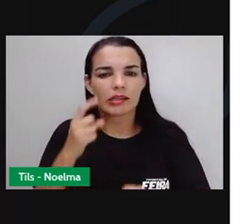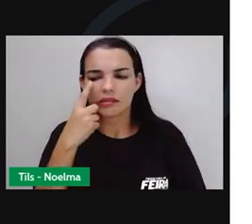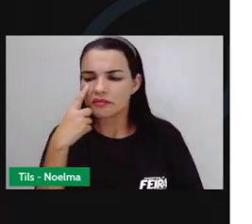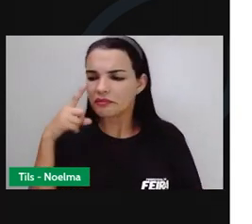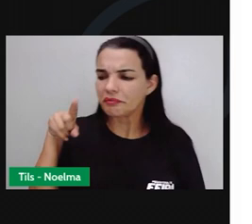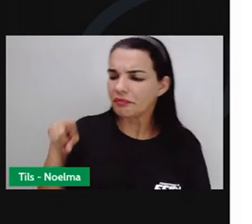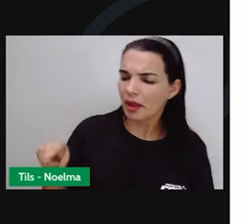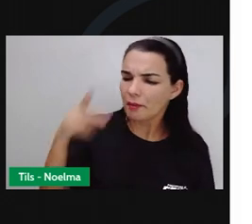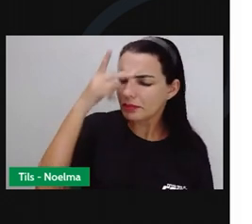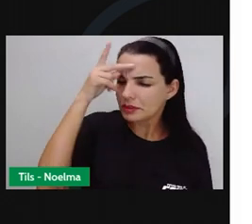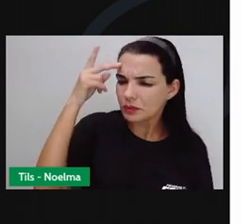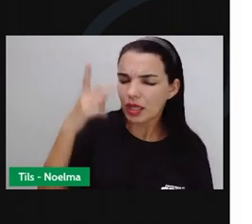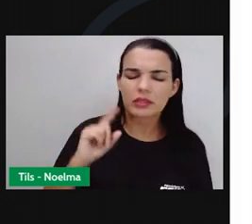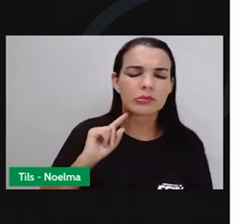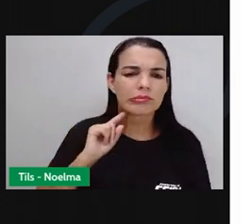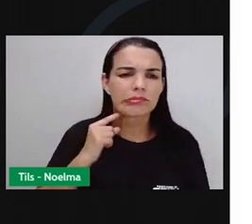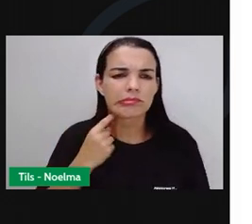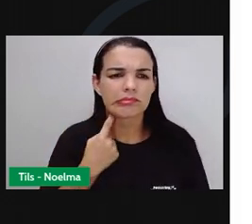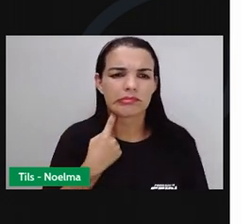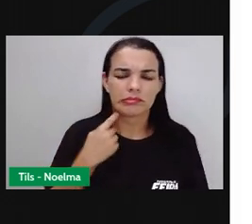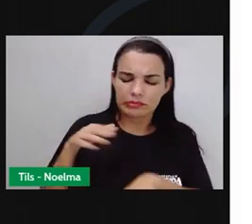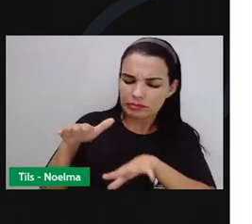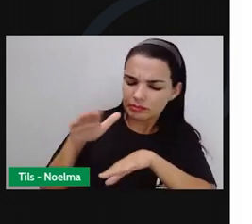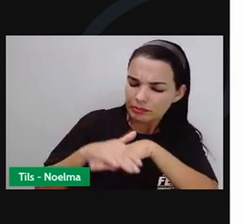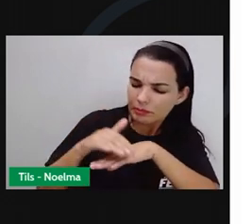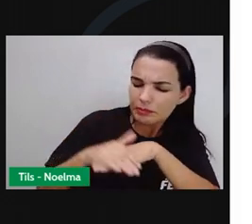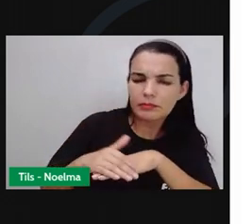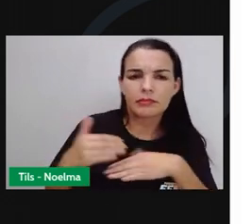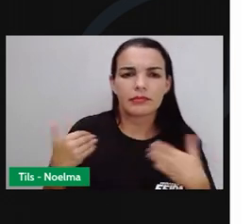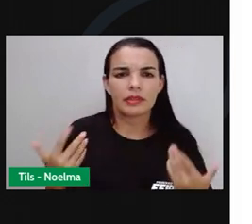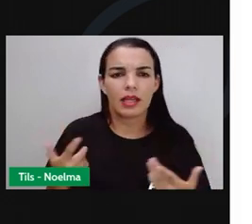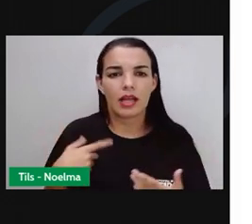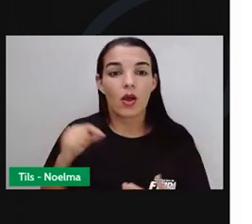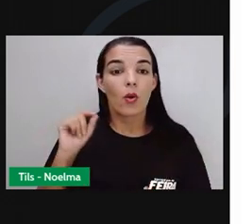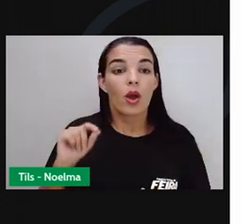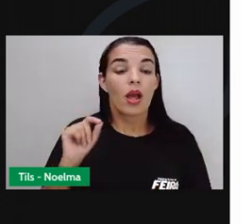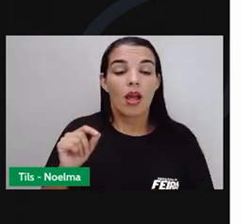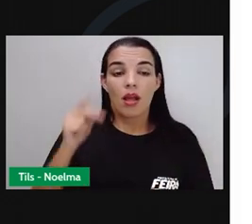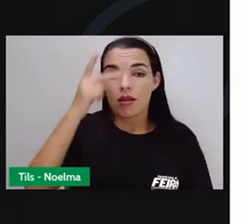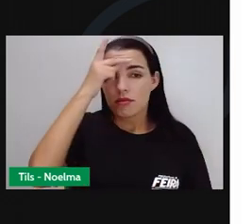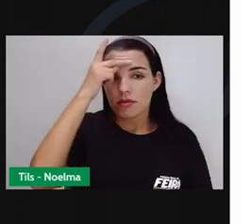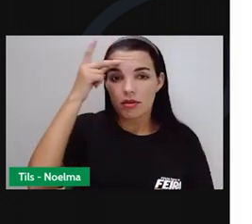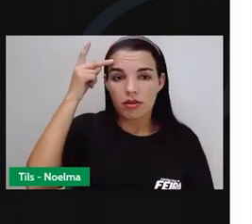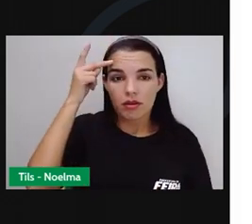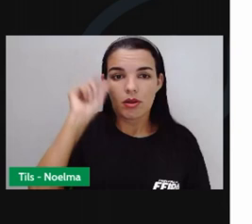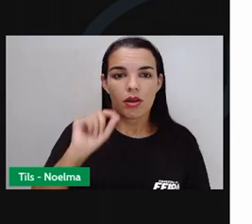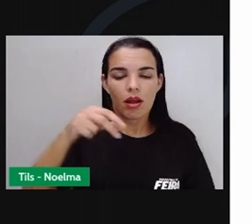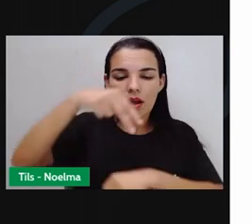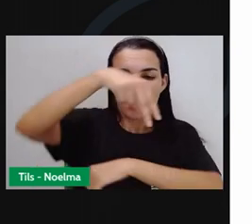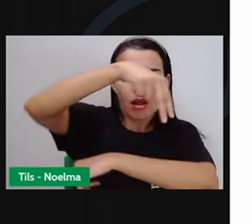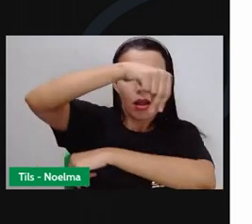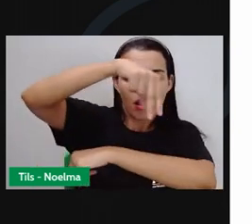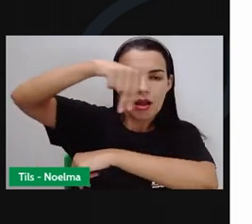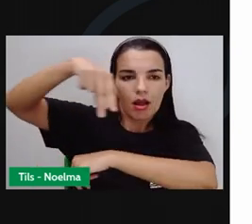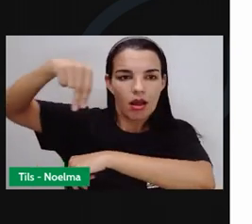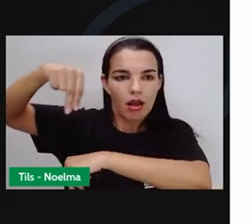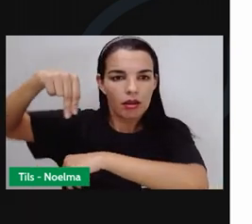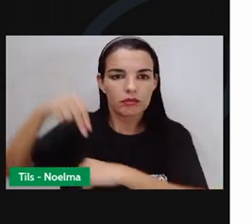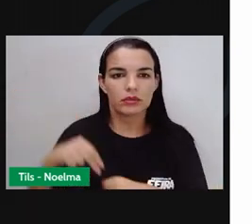imundos, tem alguma serventia? Alguns elitistas que dizem que Cordel é literatura menor,